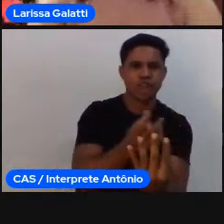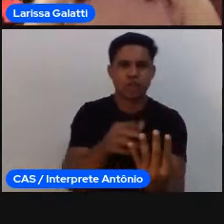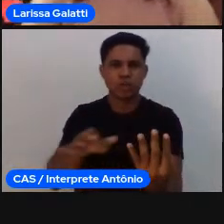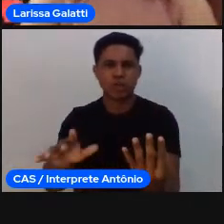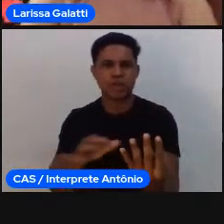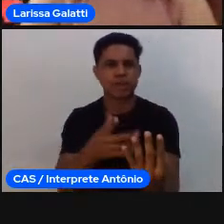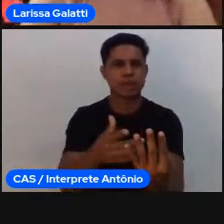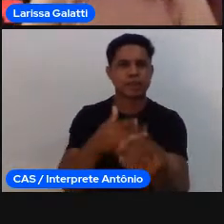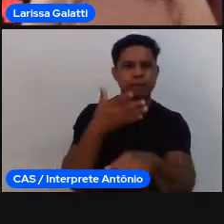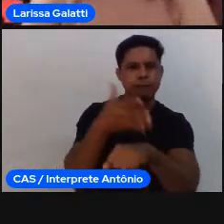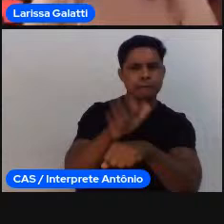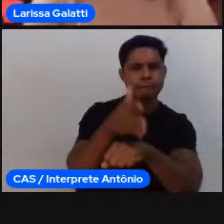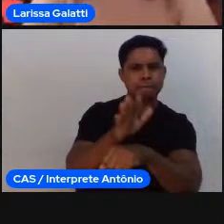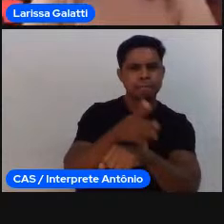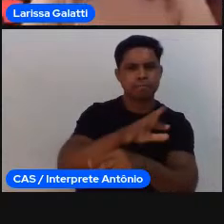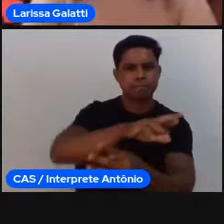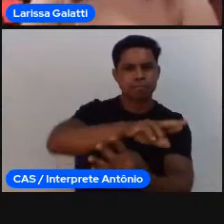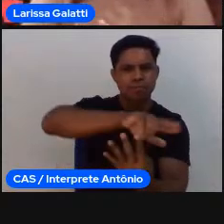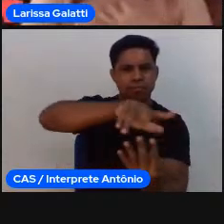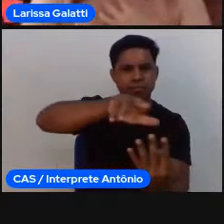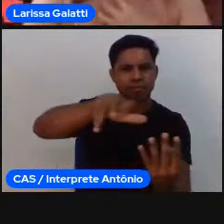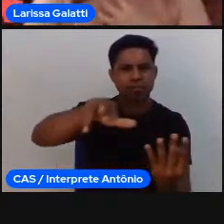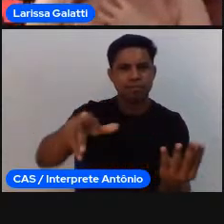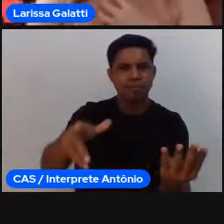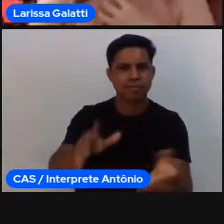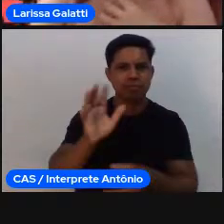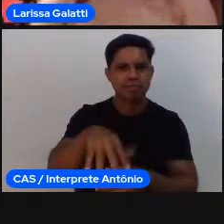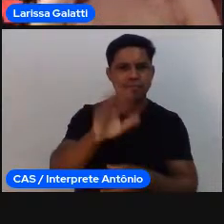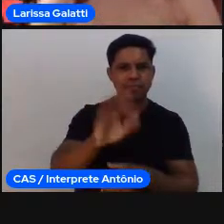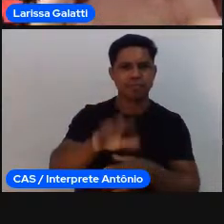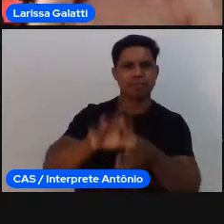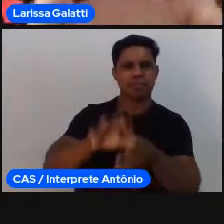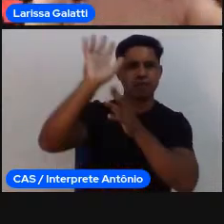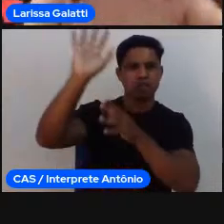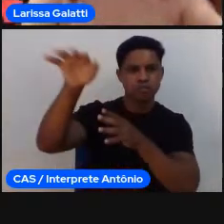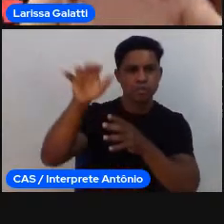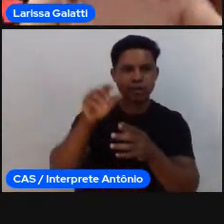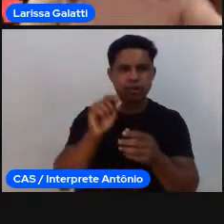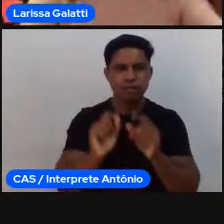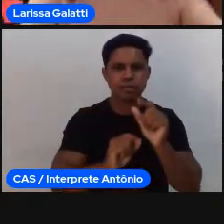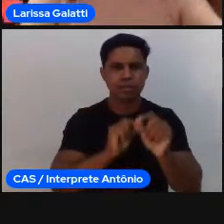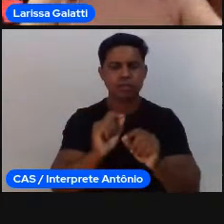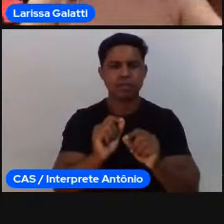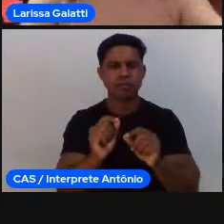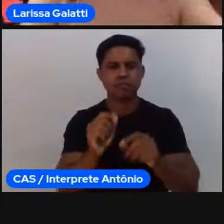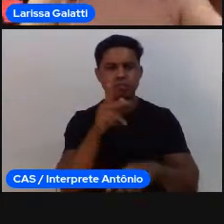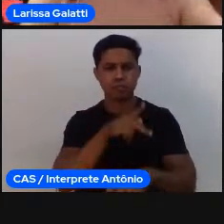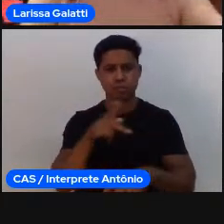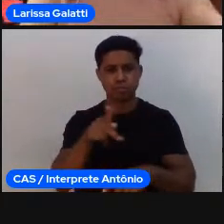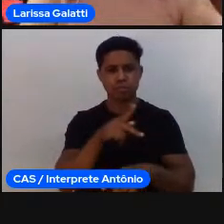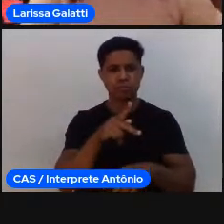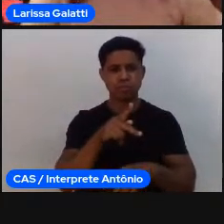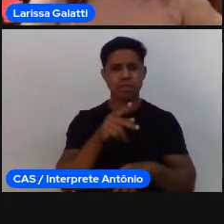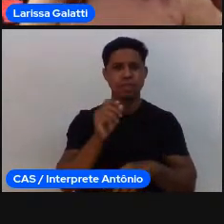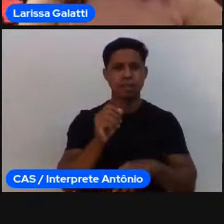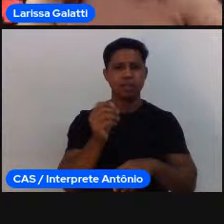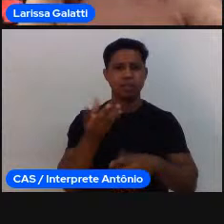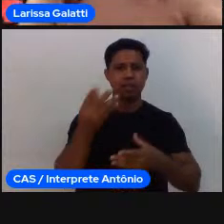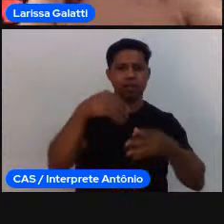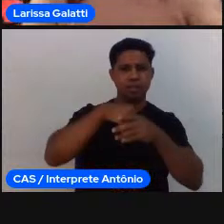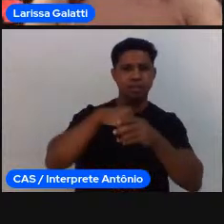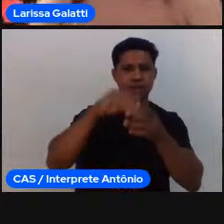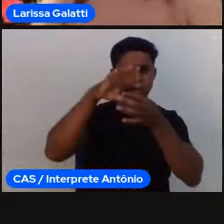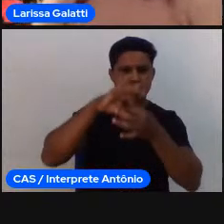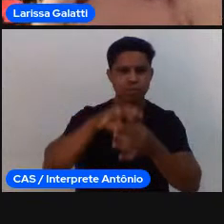fundamentos do basquete e no meu caso que sou uma professora que organiza aula pelos conceitos do jogo eu tô trabalhando muito o